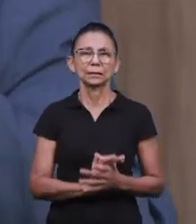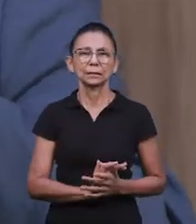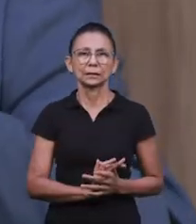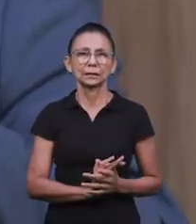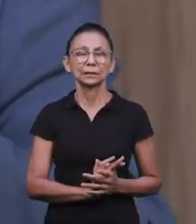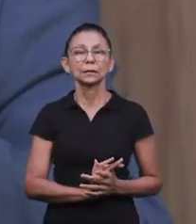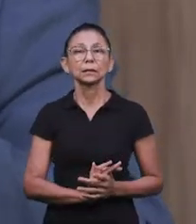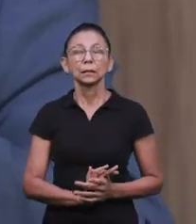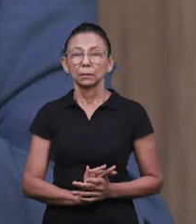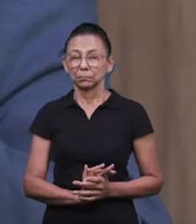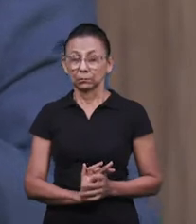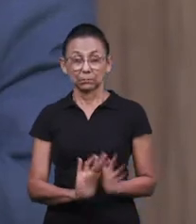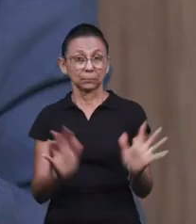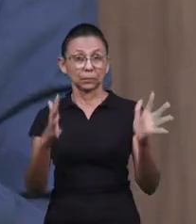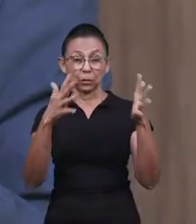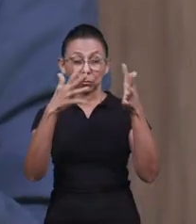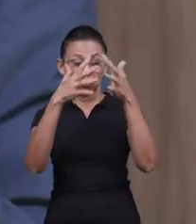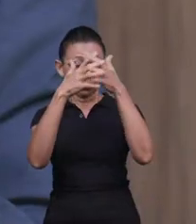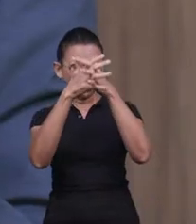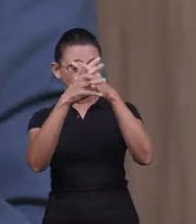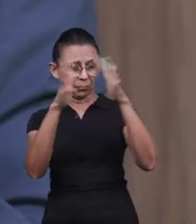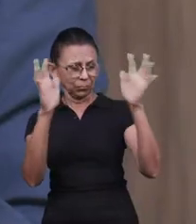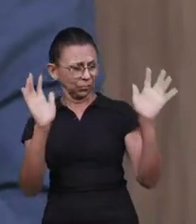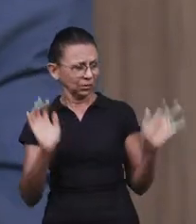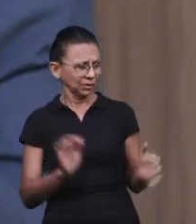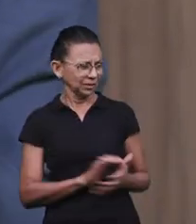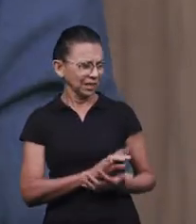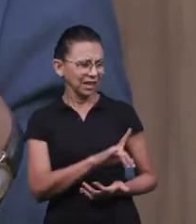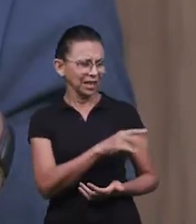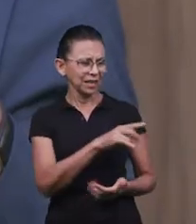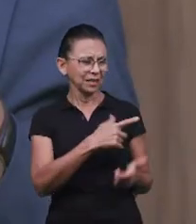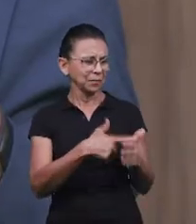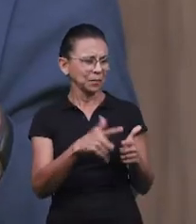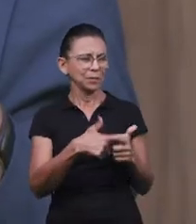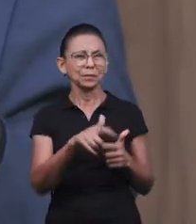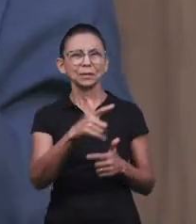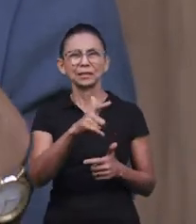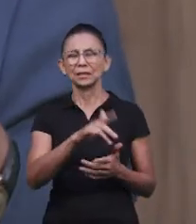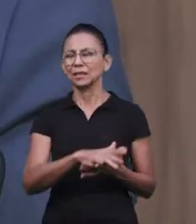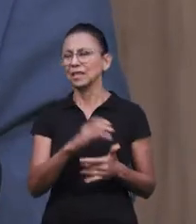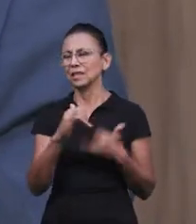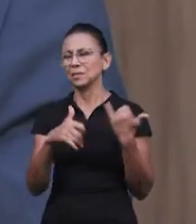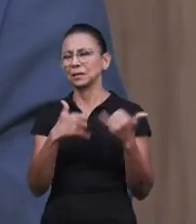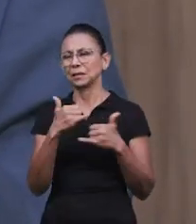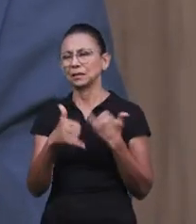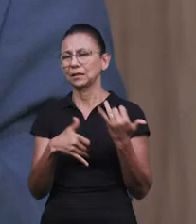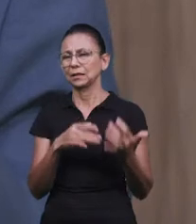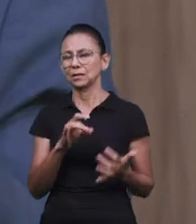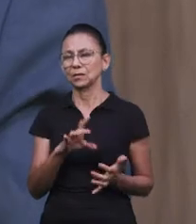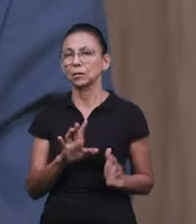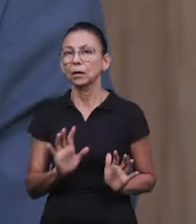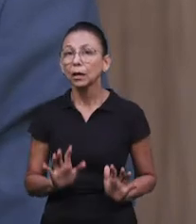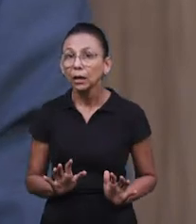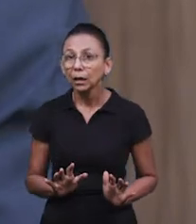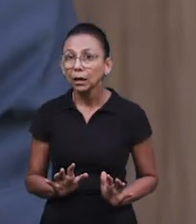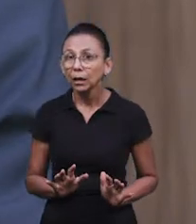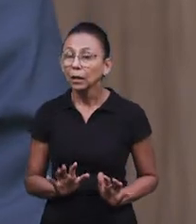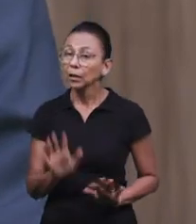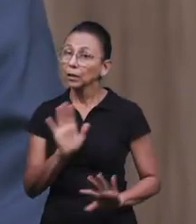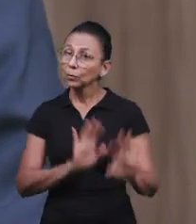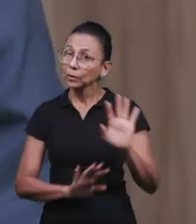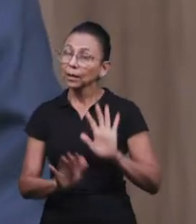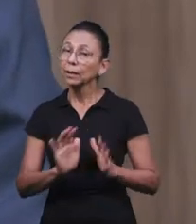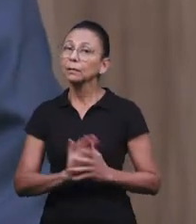misturadas ali. Então, aí confunde a cabeça de quem vê assim. Não, mas aqui não tem nada de mal nisso, são brincadeiras. São brincadeiras que